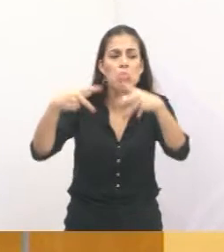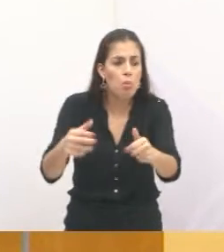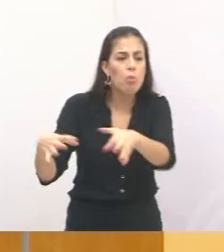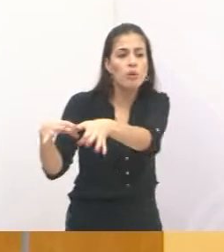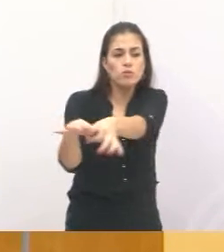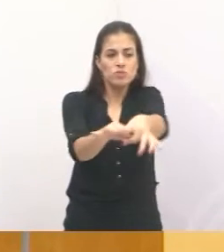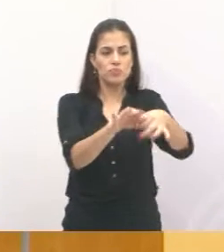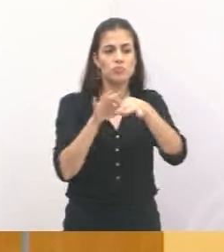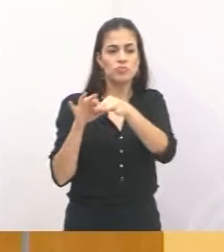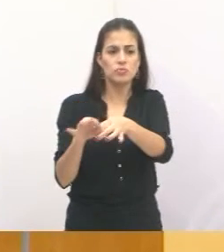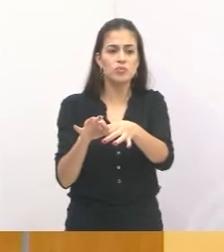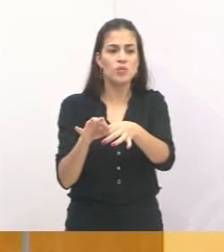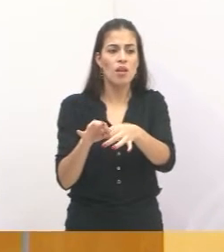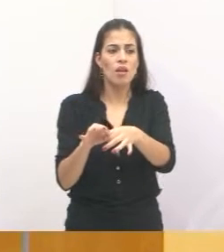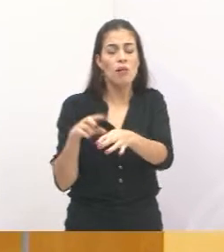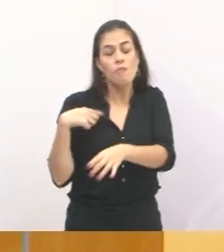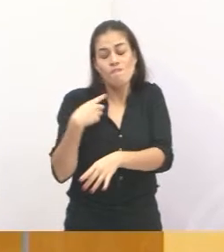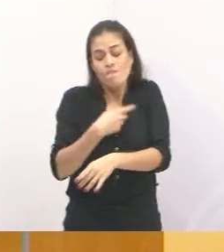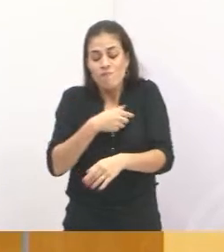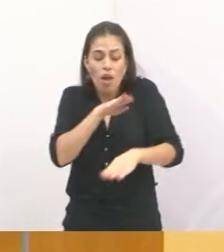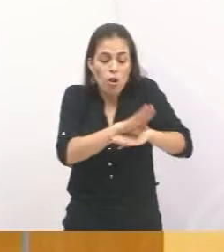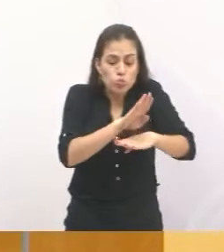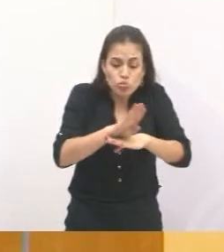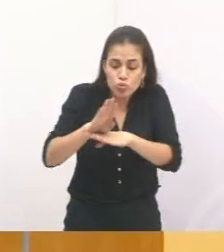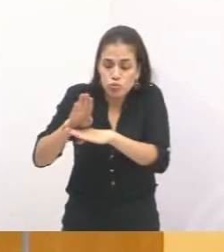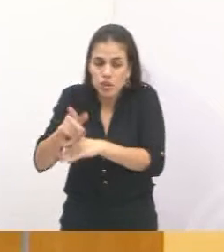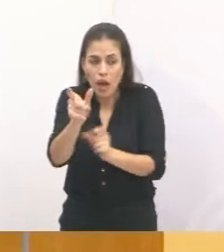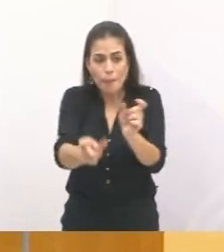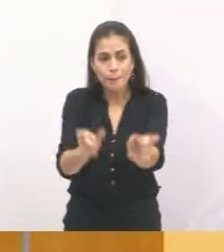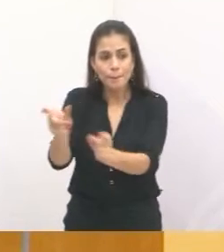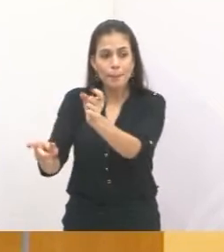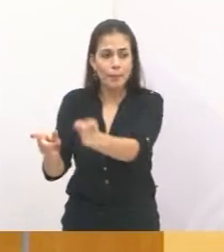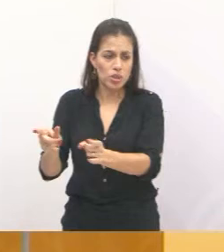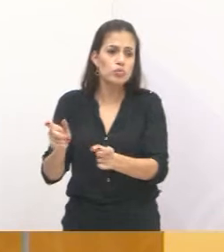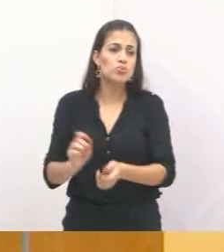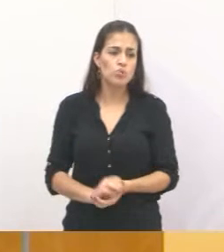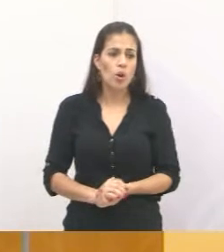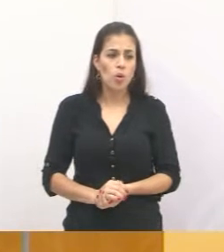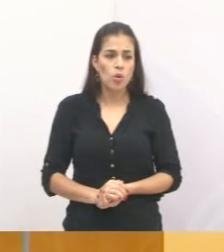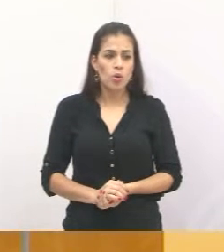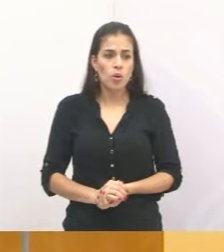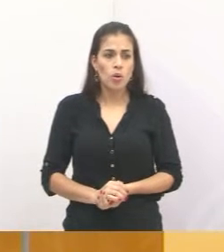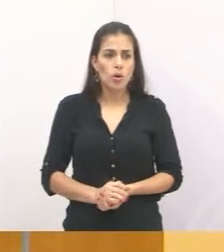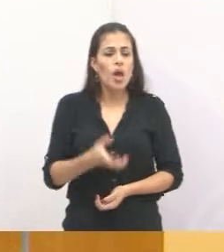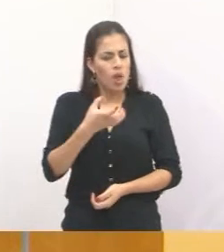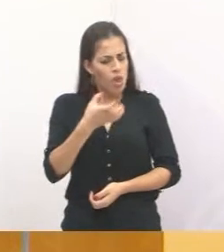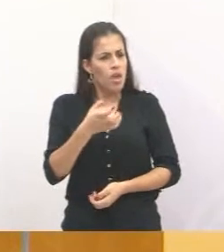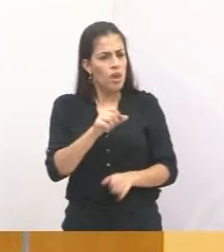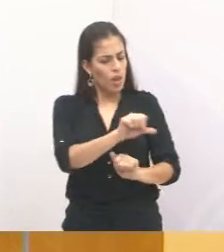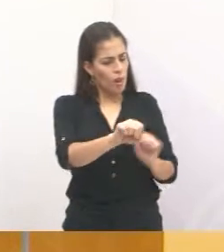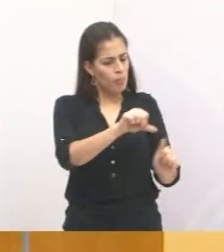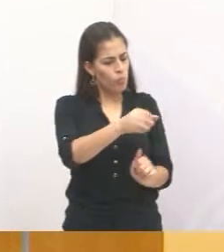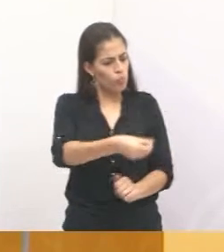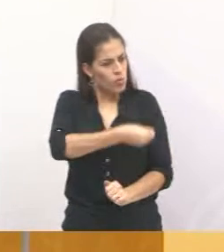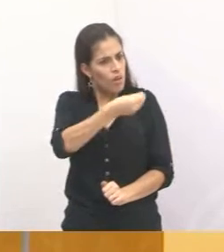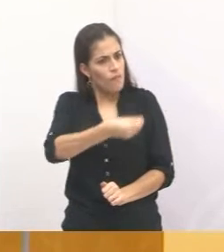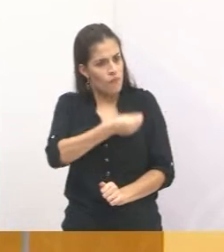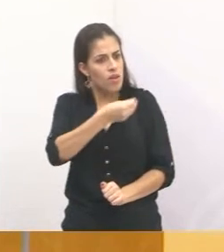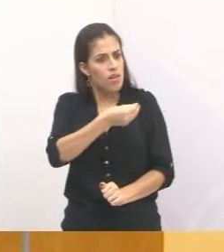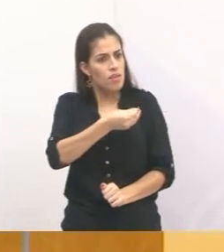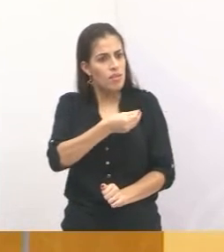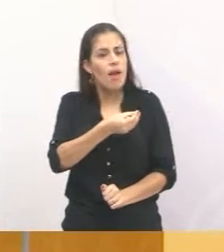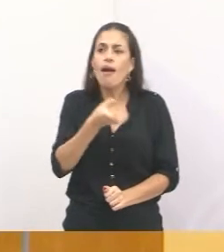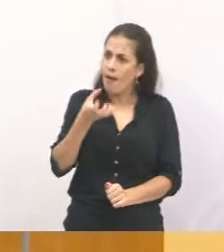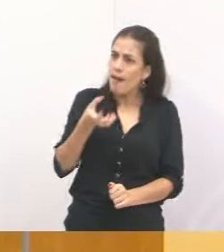conjunta para que possamos, então, ajudar as pessoas e ver o que dá para fazer. Você quer mudar? Ah, eu quero, então tudo bem.